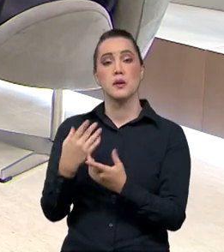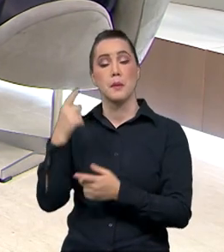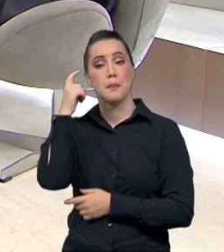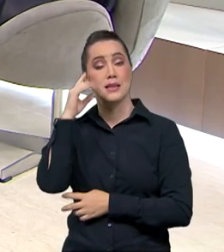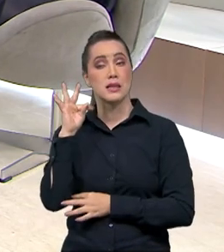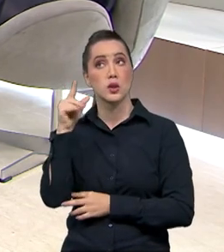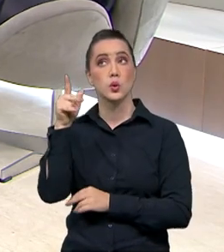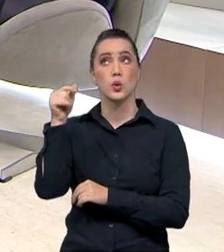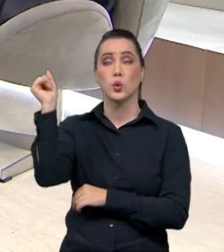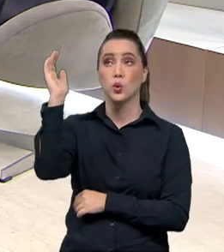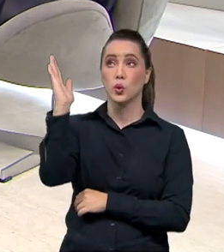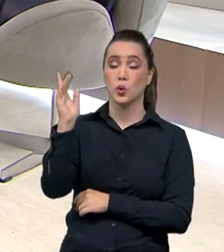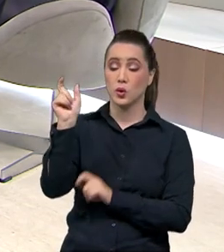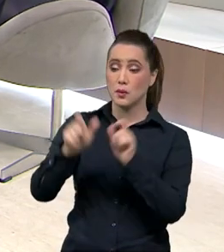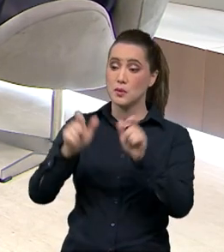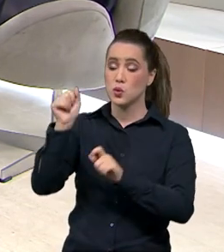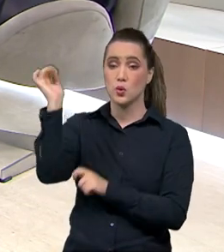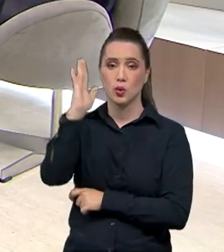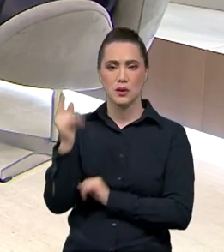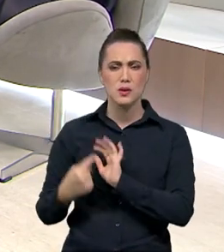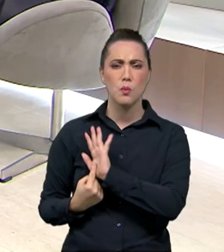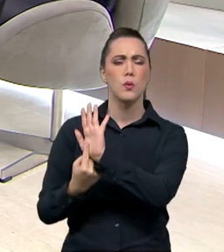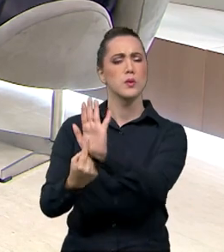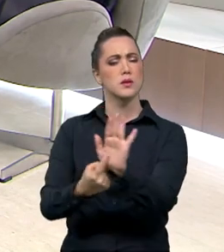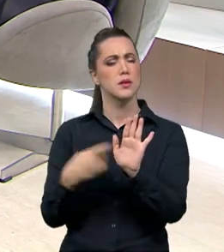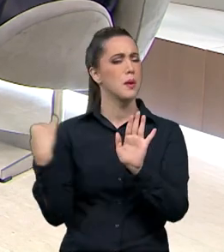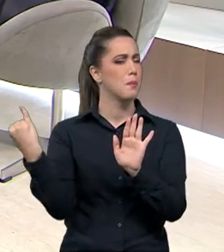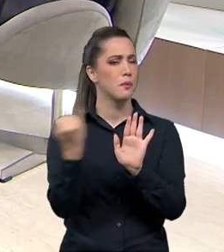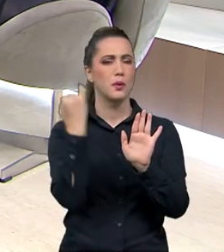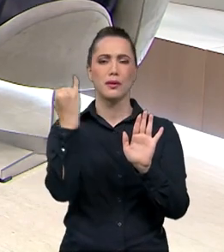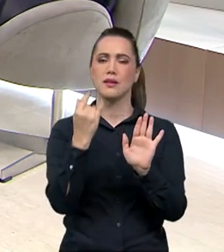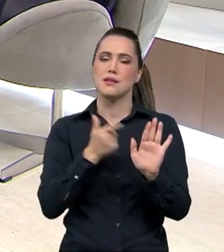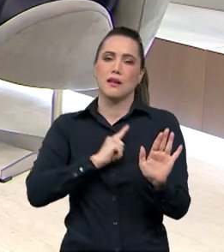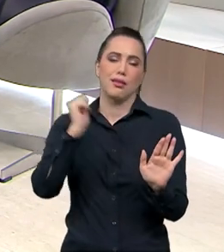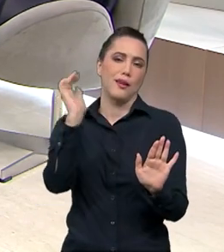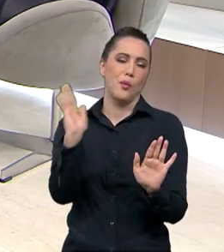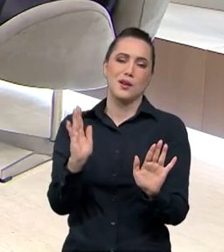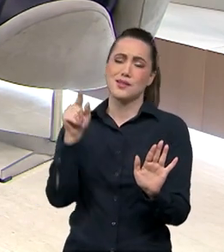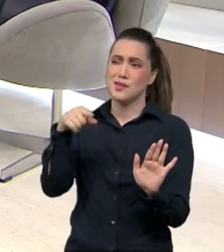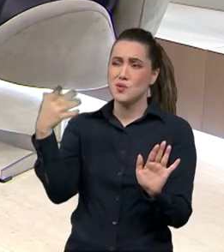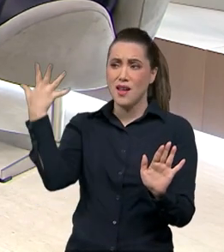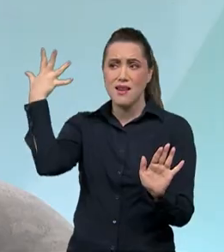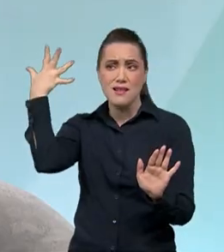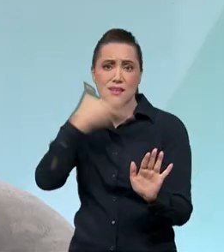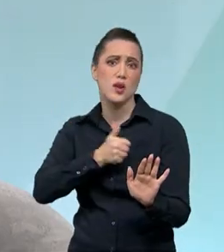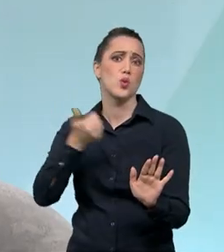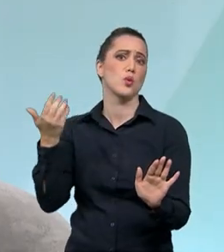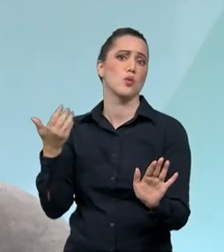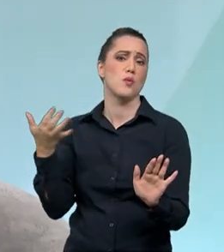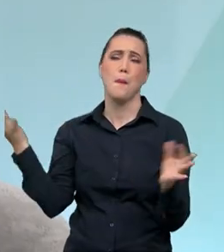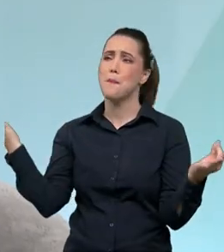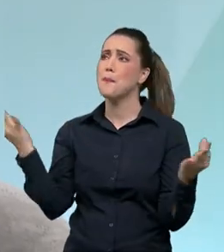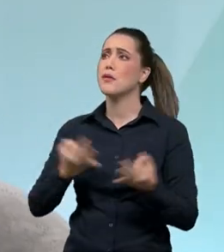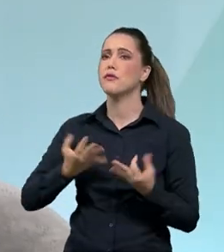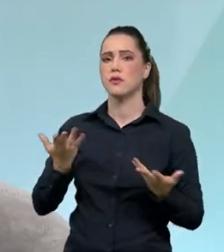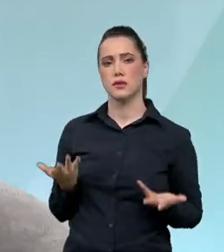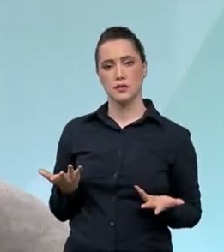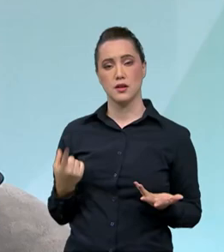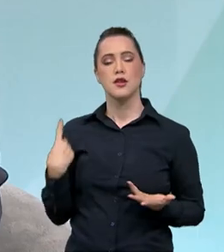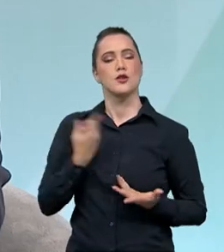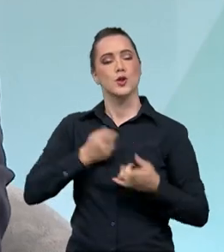brasileiro ser um grande vendedor desse Brasil, que é lindo, que é maravilhoso, e que a gente tem um potencial